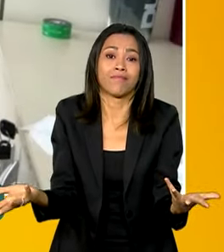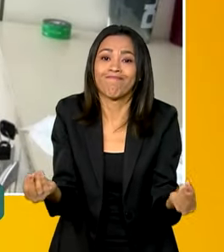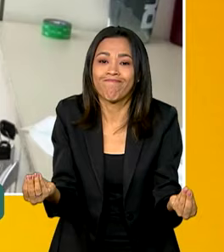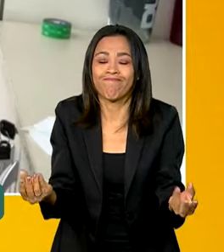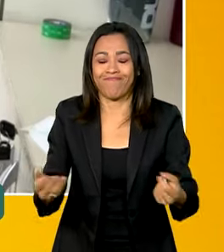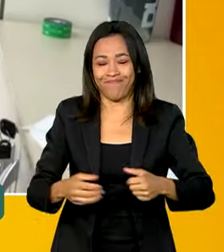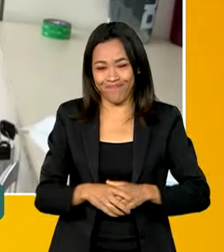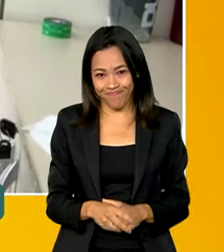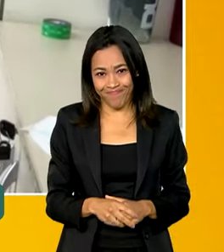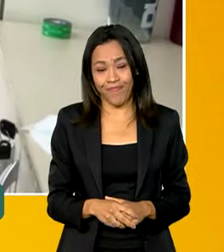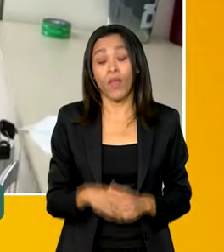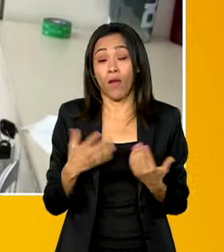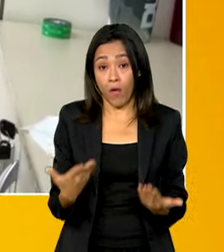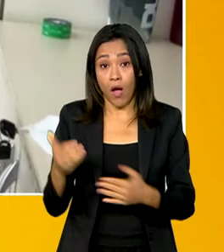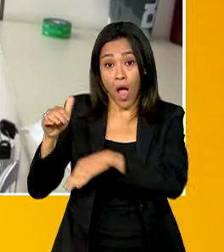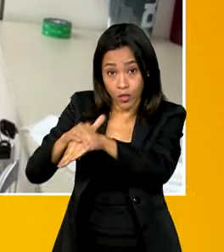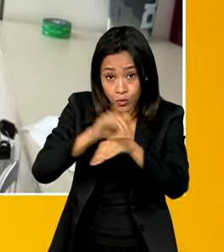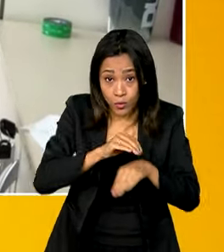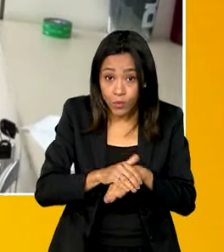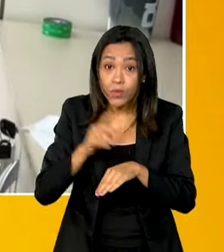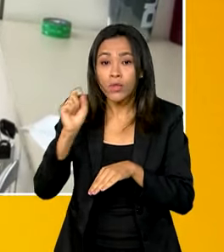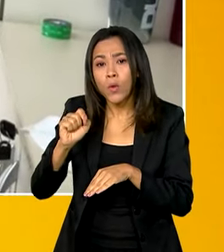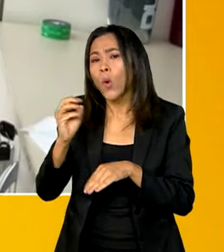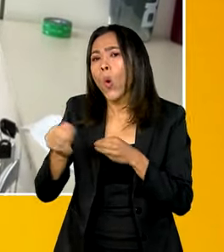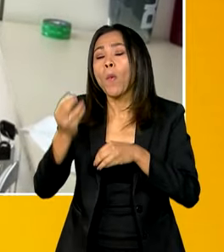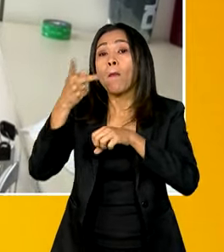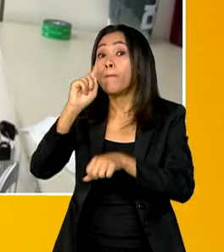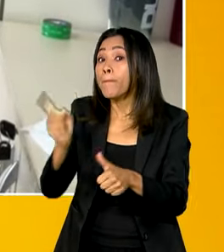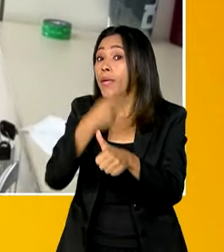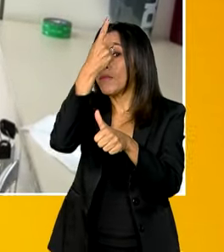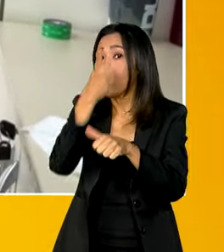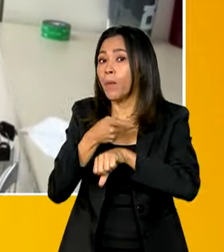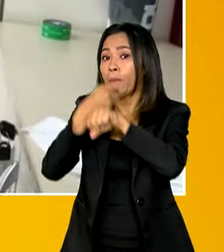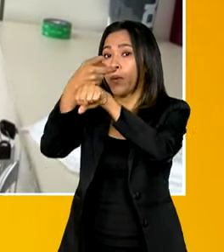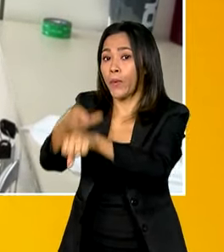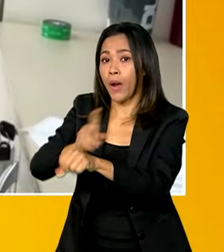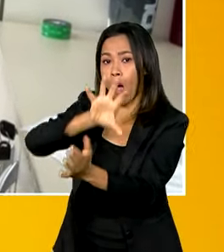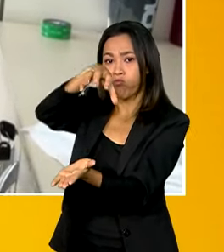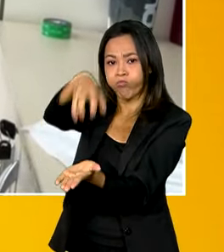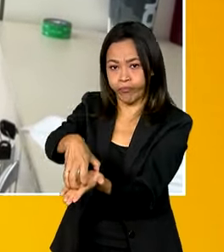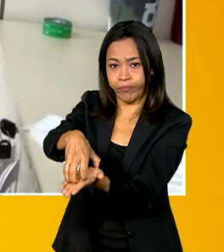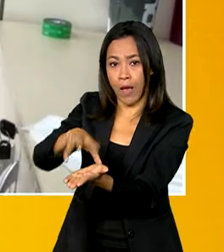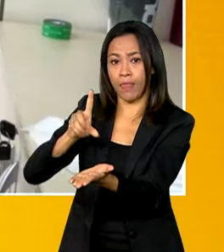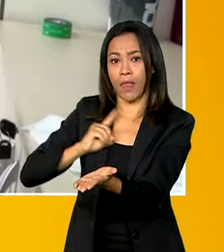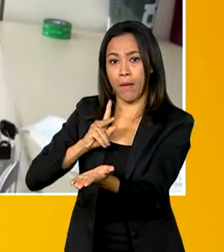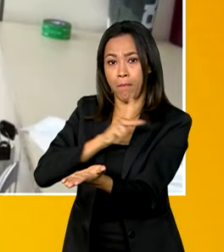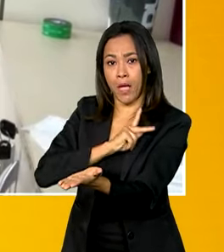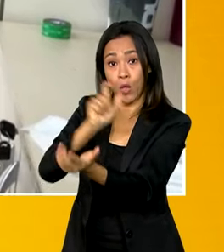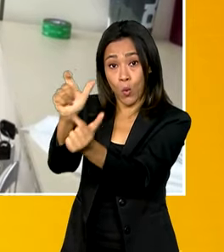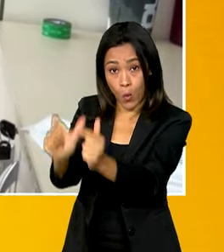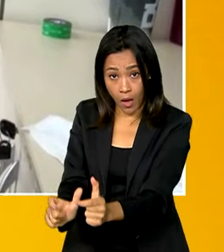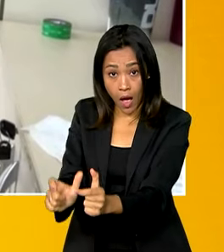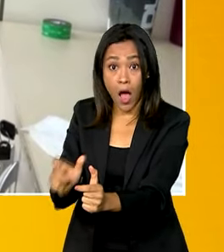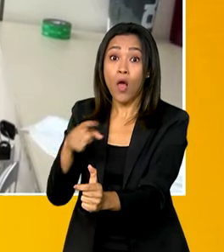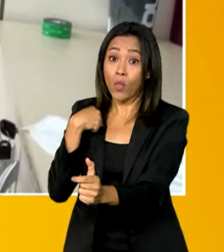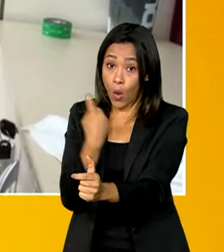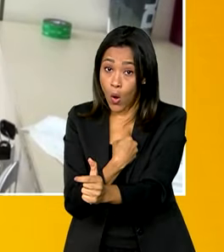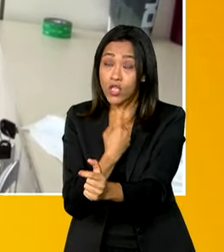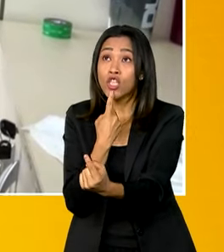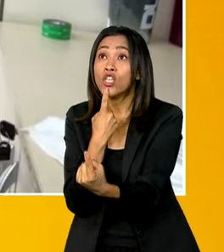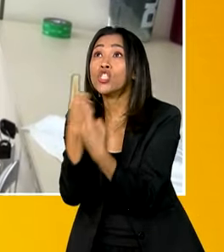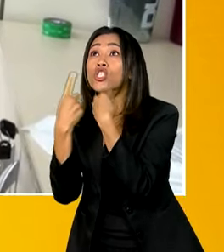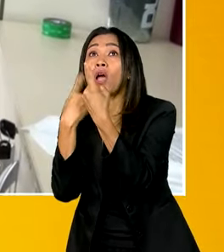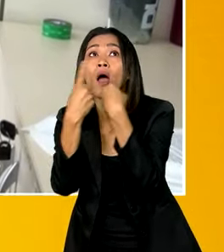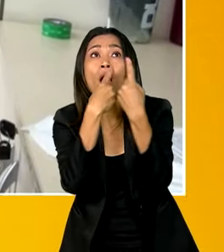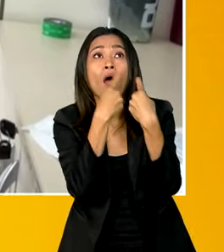Para essas iniciativas, sugiro sempre procurar as Defensorias Públicas Locais. Estamos em diálogos próximos com todas as Defensorias